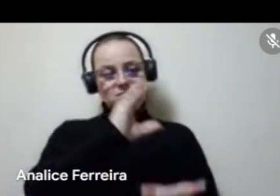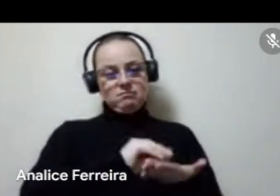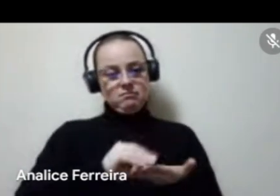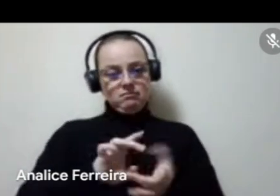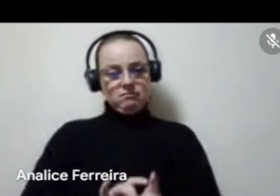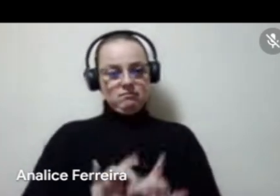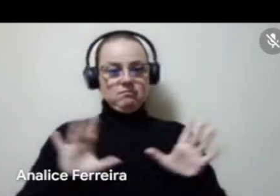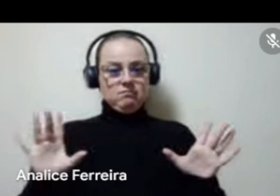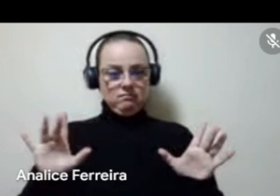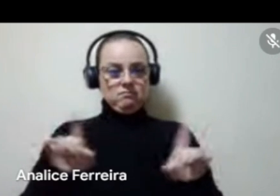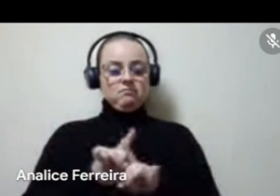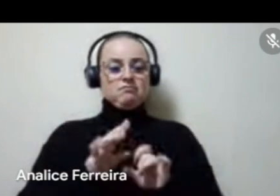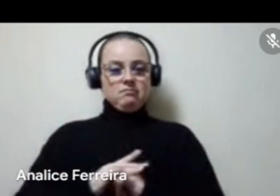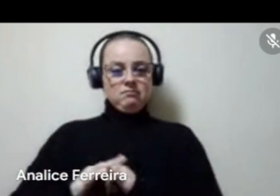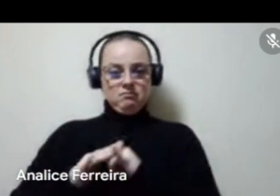no YouTube